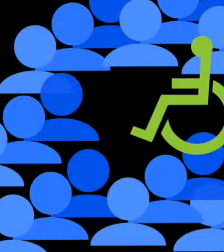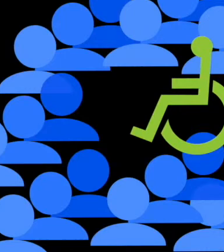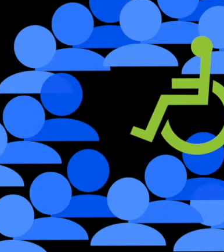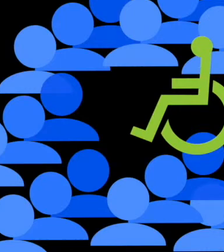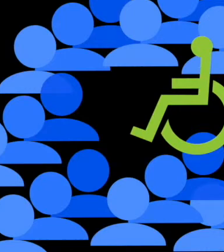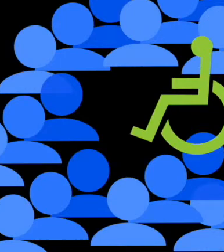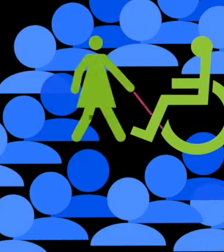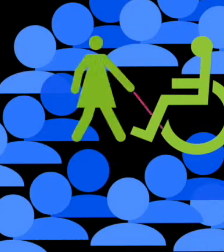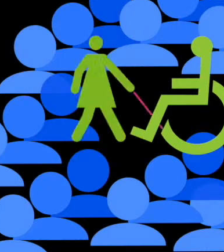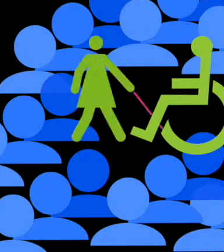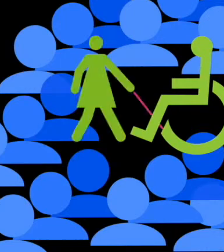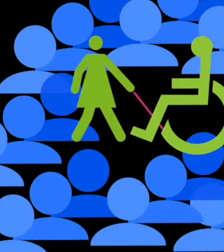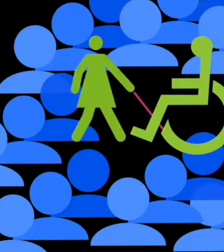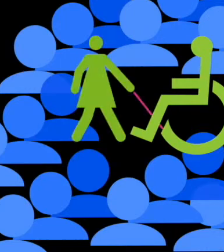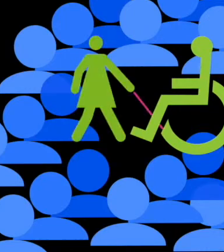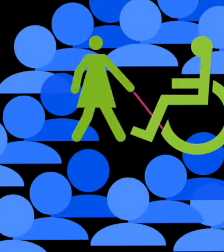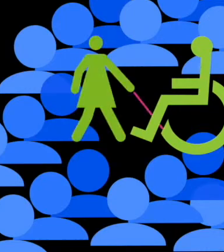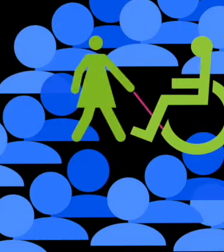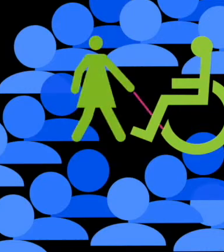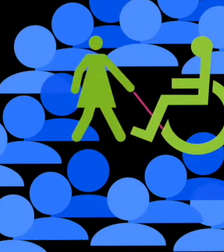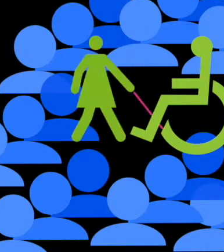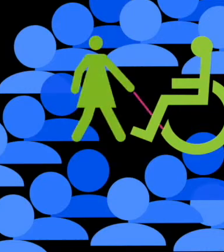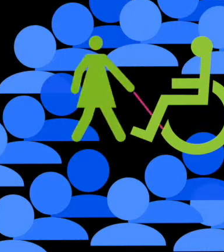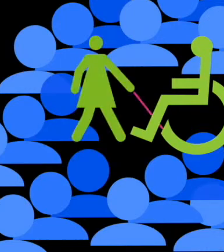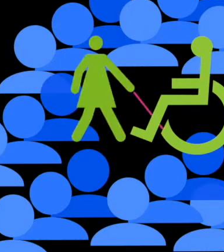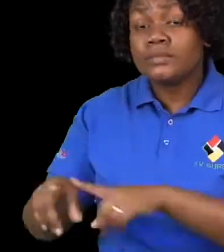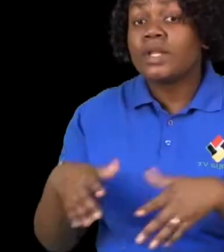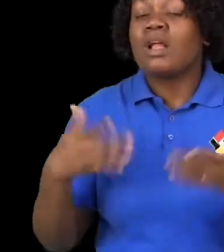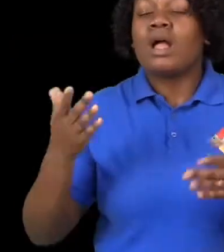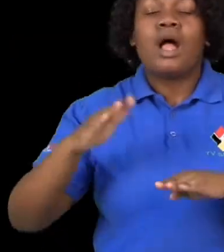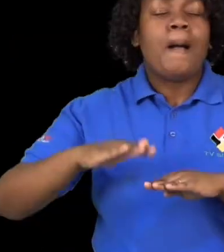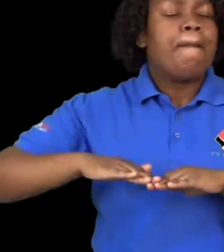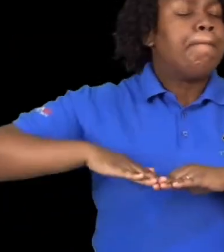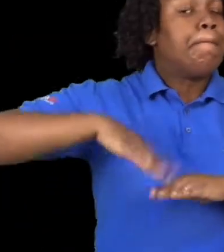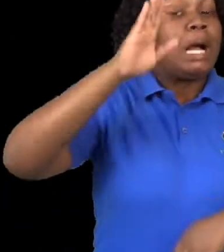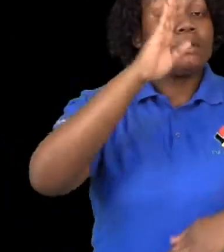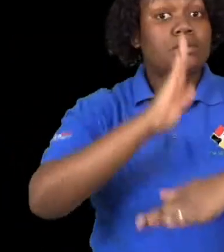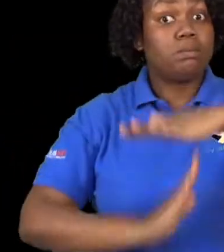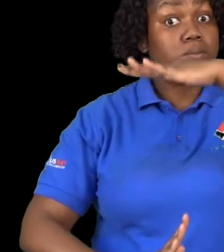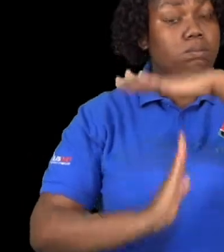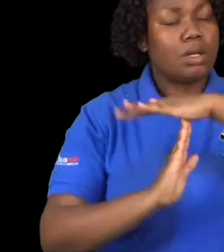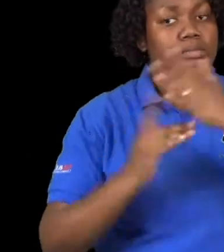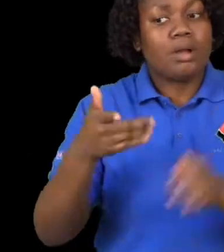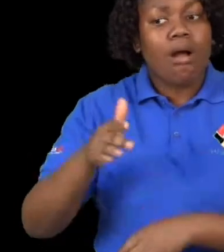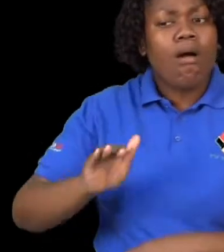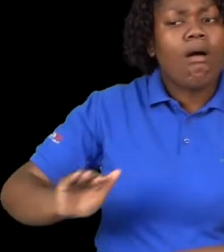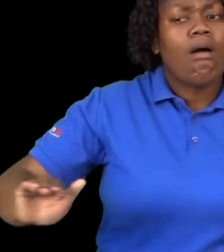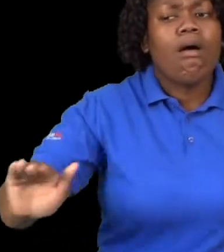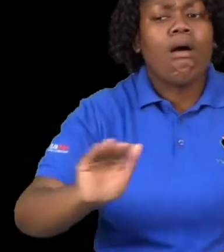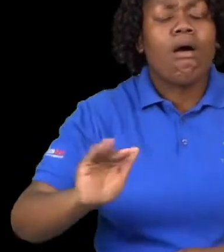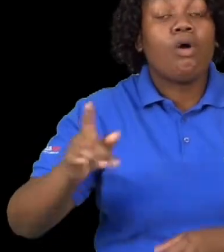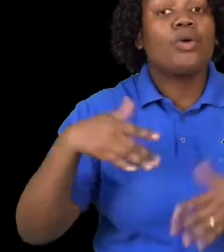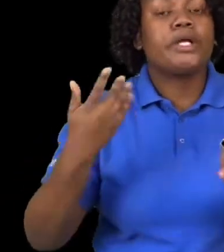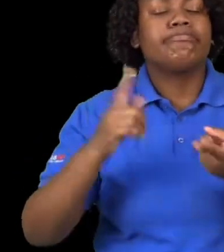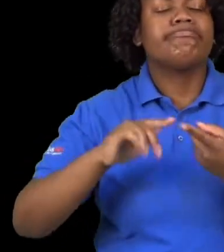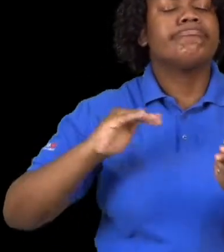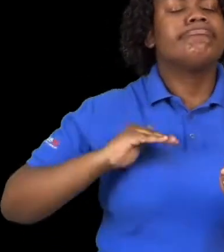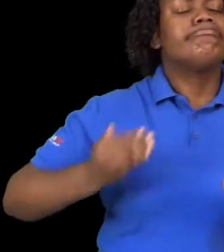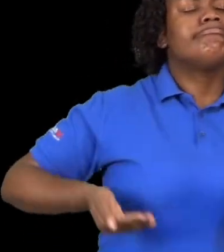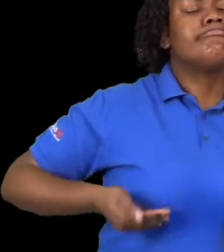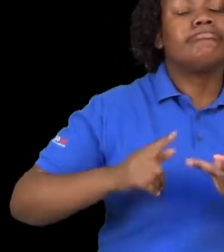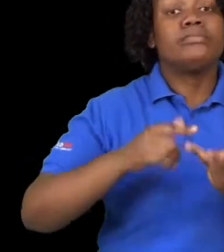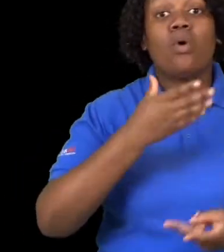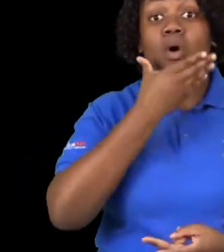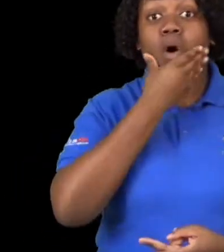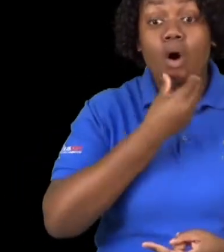perto de 3 possuem algum tipo de deficiência. Mais de metade dessa população vive em zonas rurais,